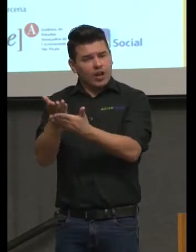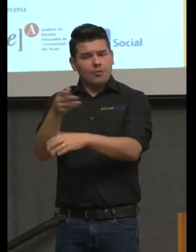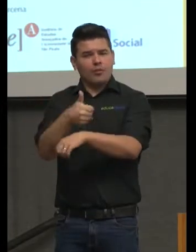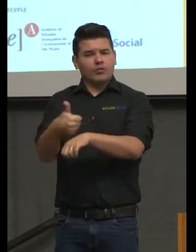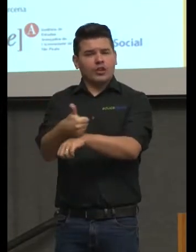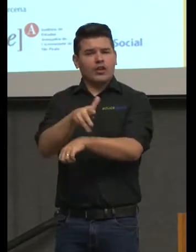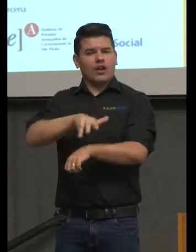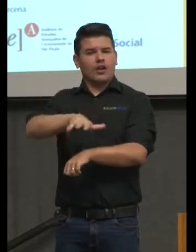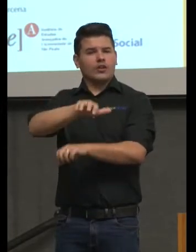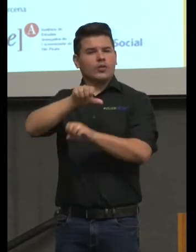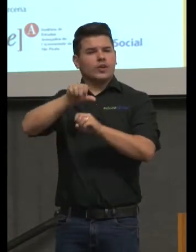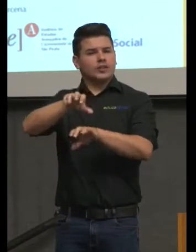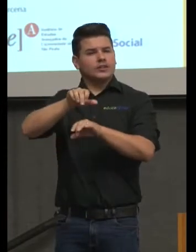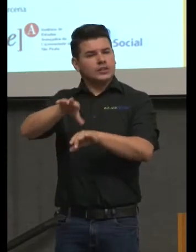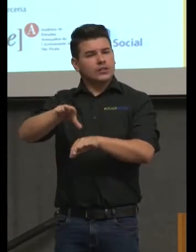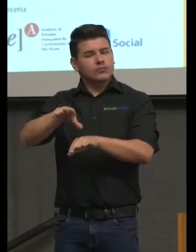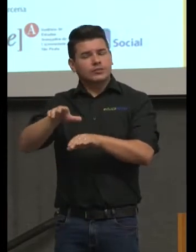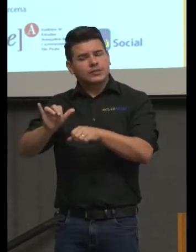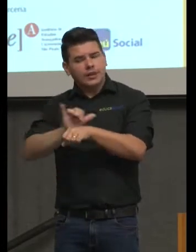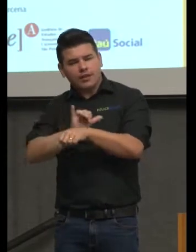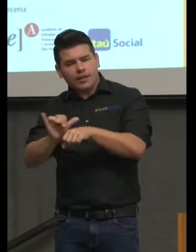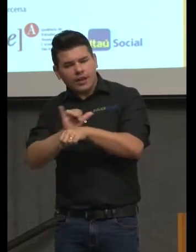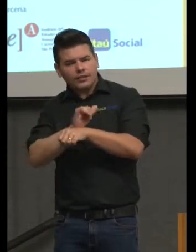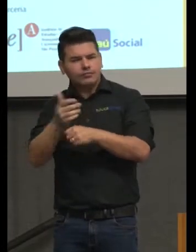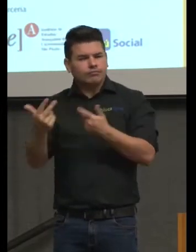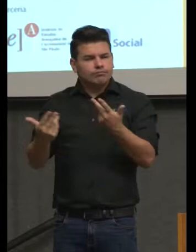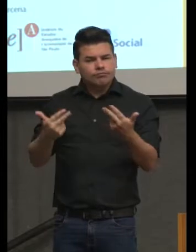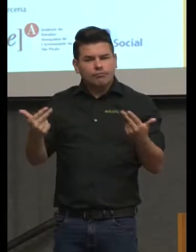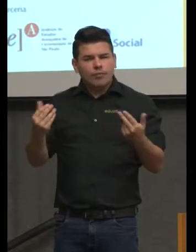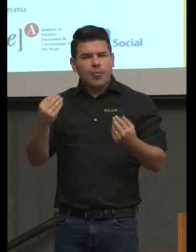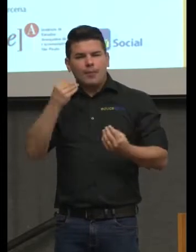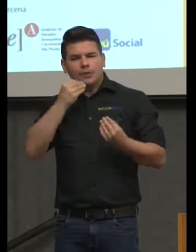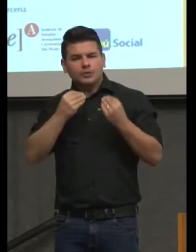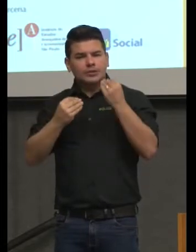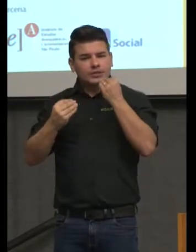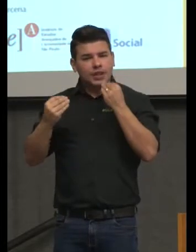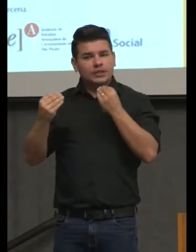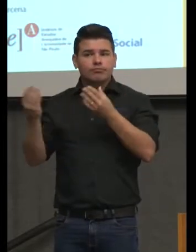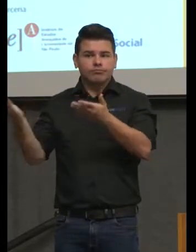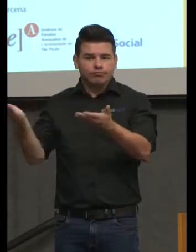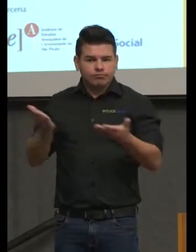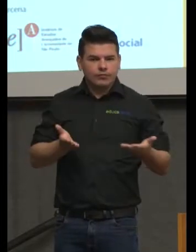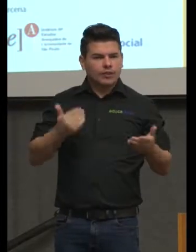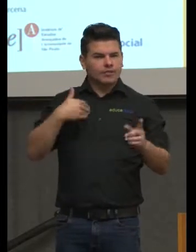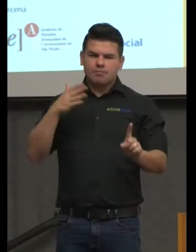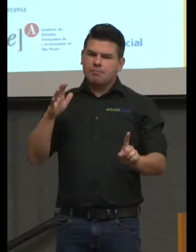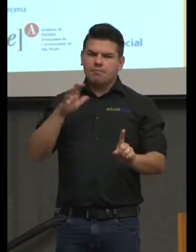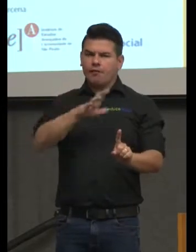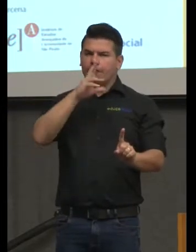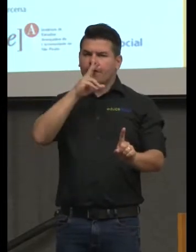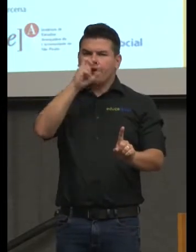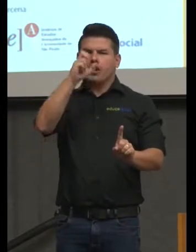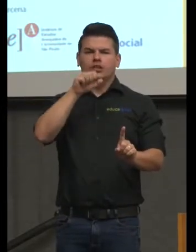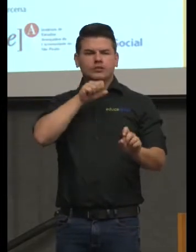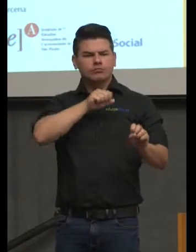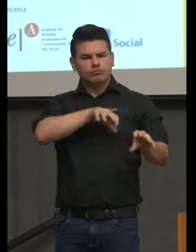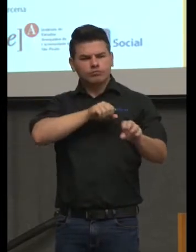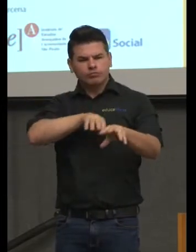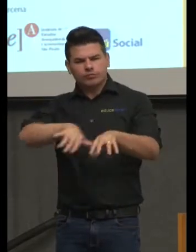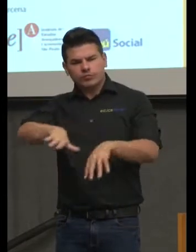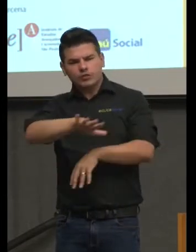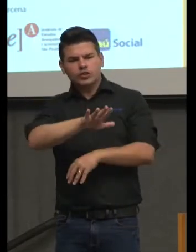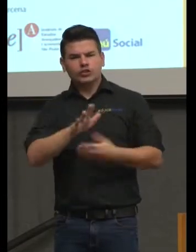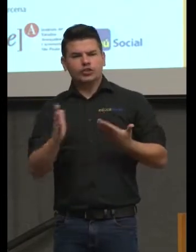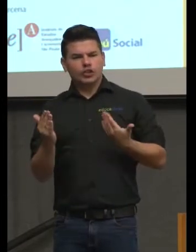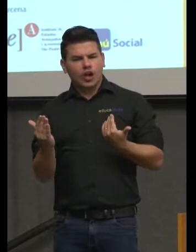buscando possibilidades e estratégias de ação, e ação que impacte a aprendizagem dos